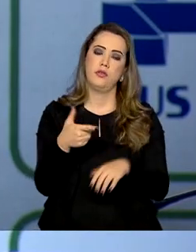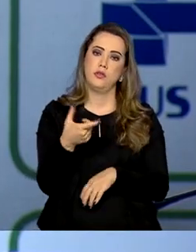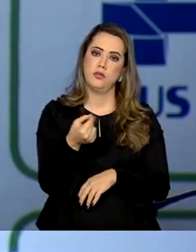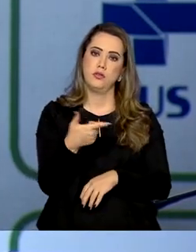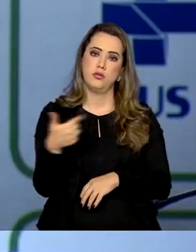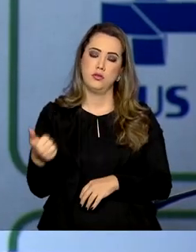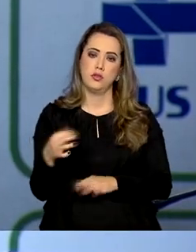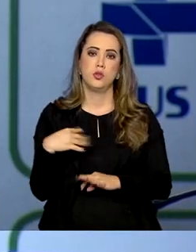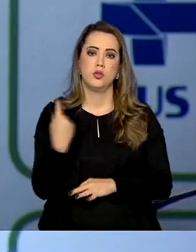população brasileira vacinável. E